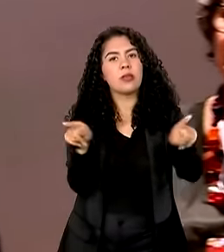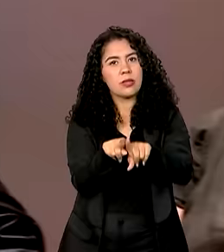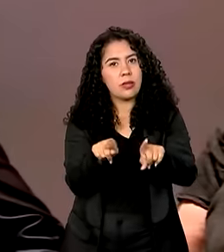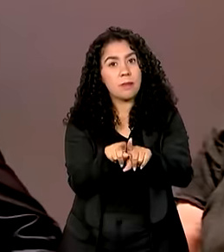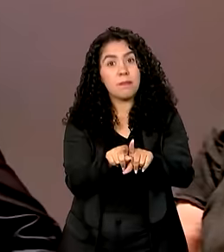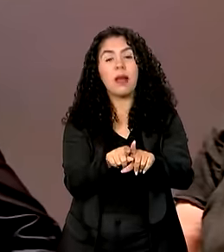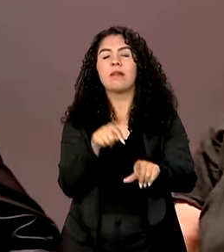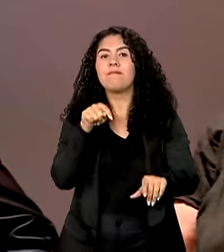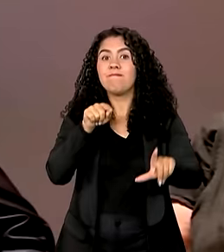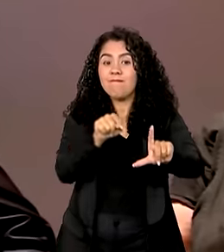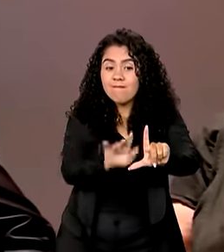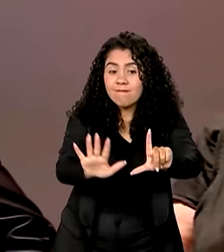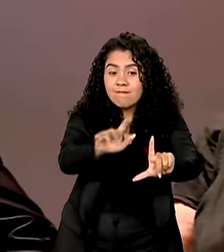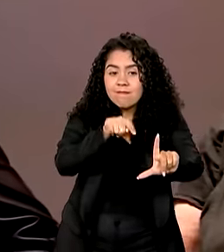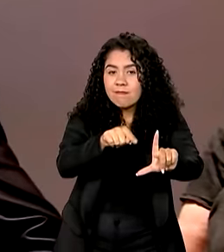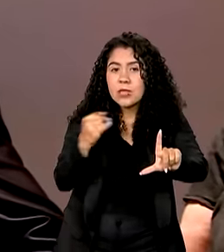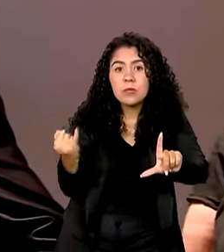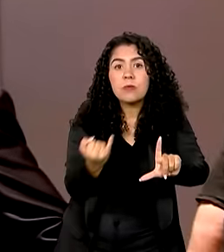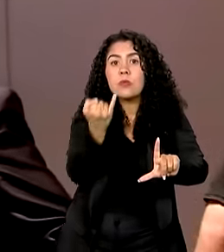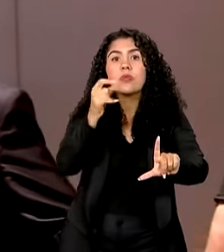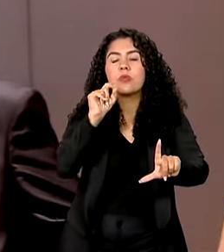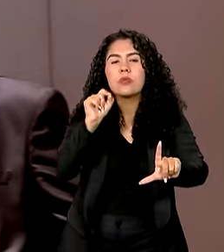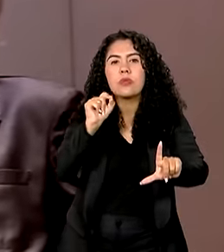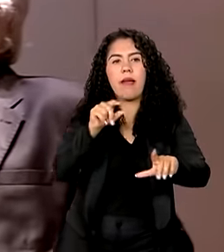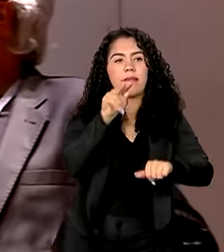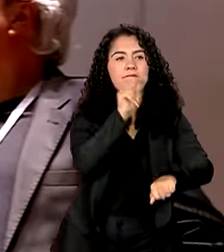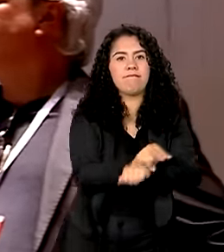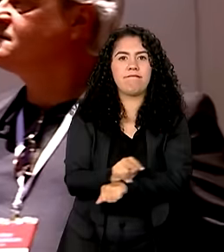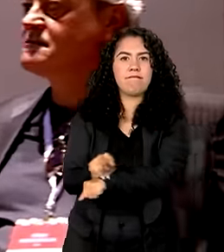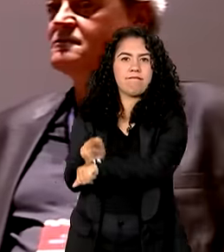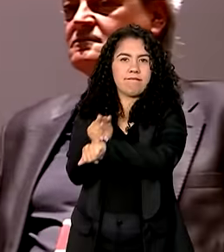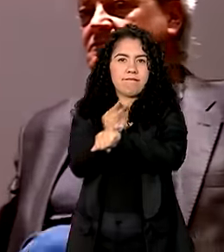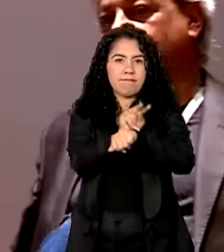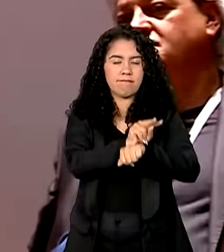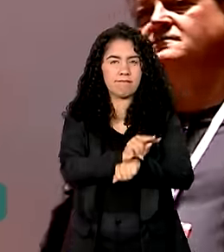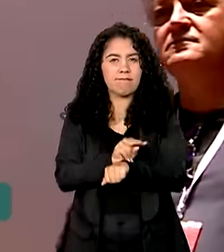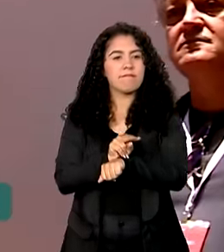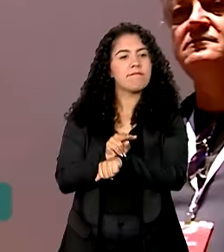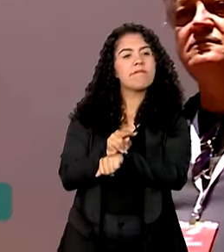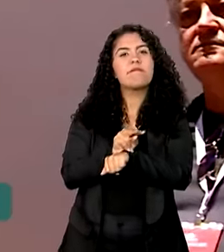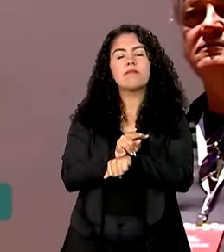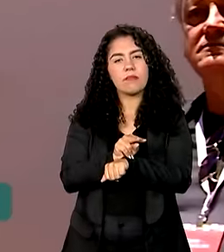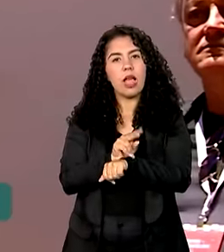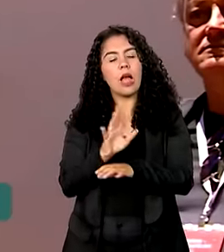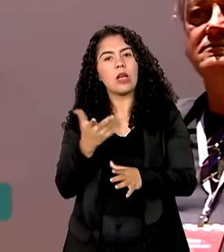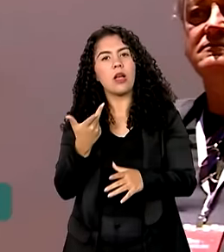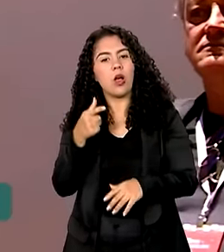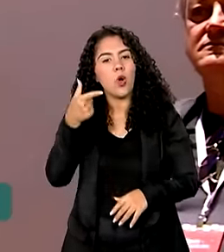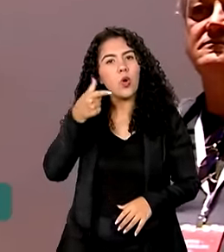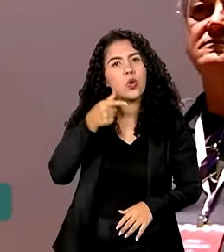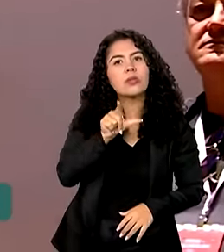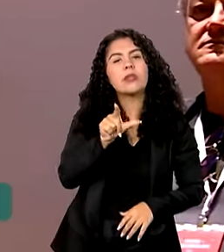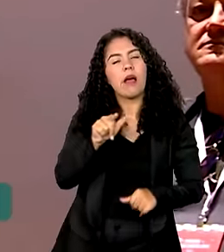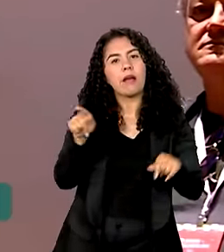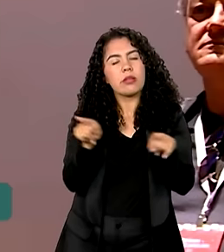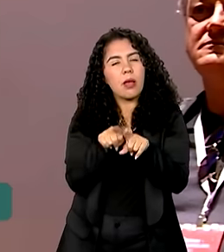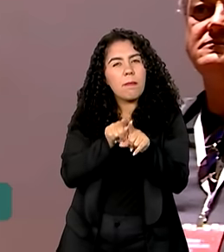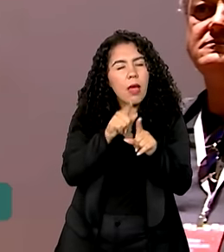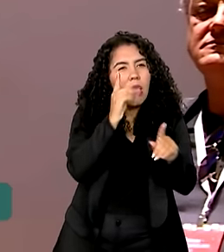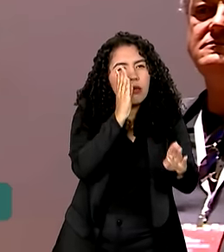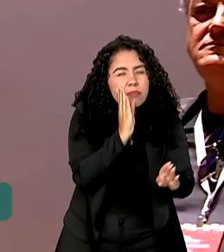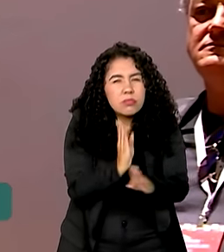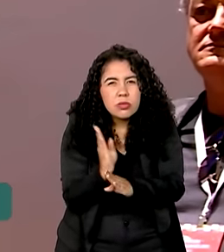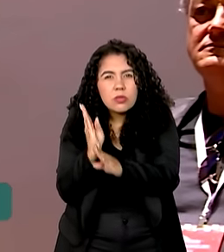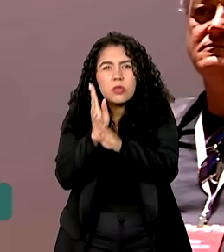ferramenta, é uma ferramenta de fiscalização. Aqui a gente consegue identificar todos